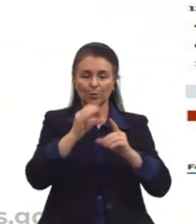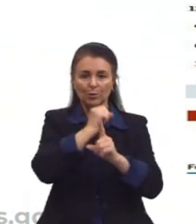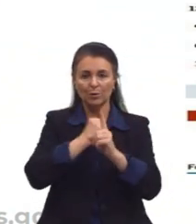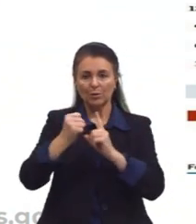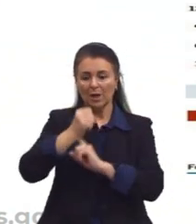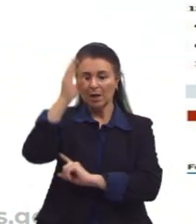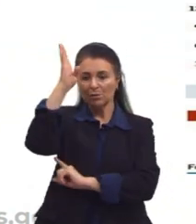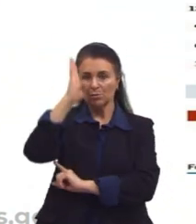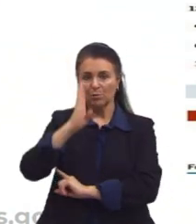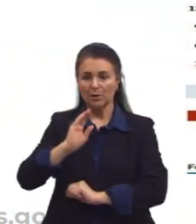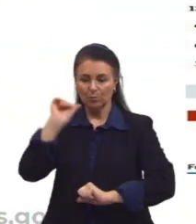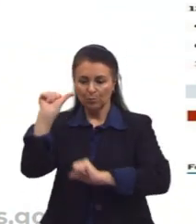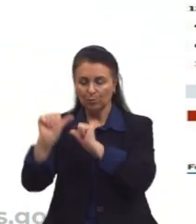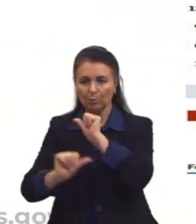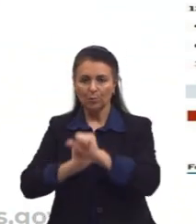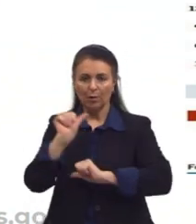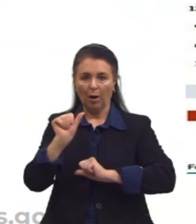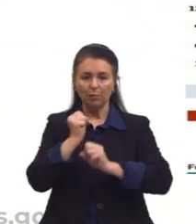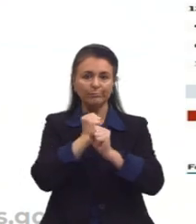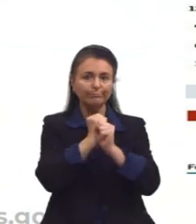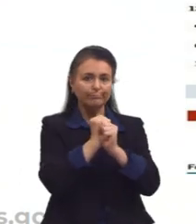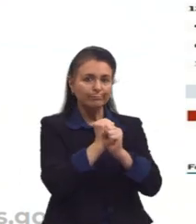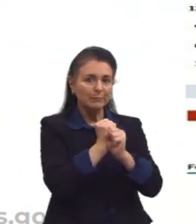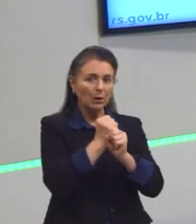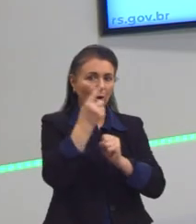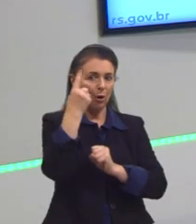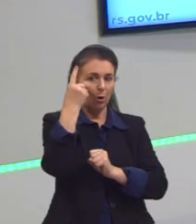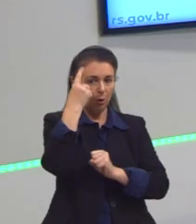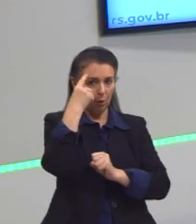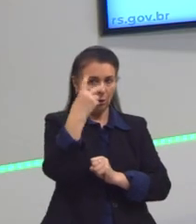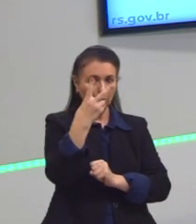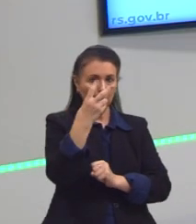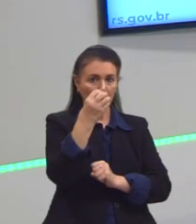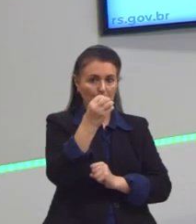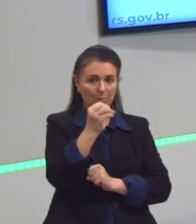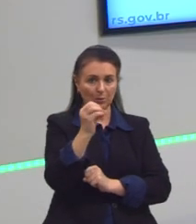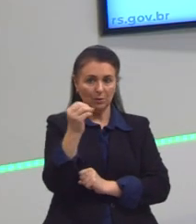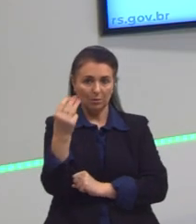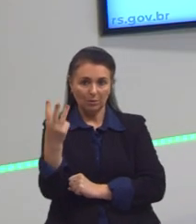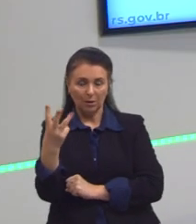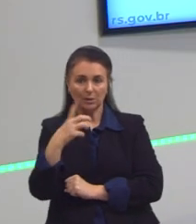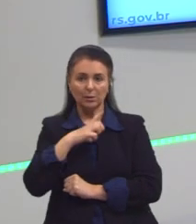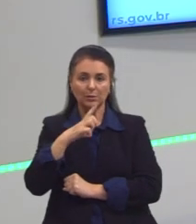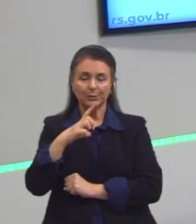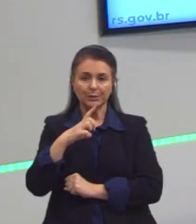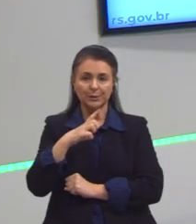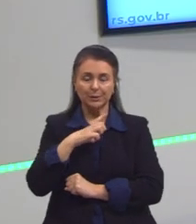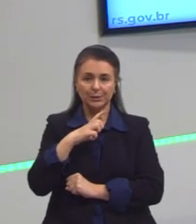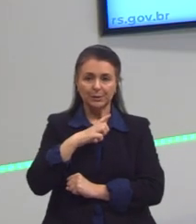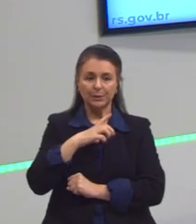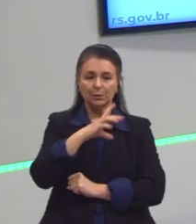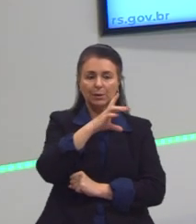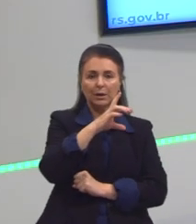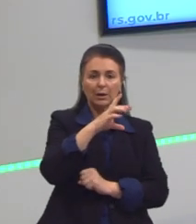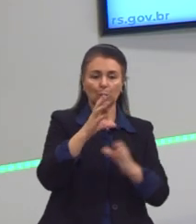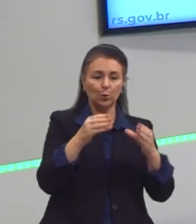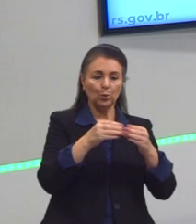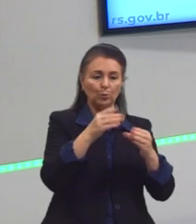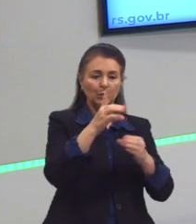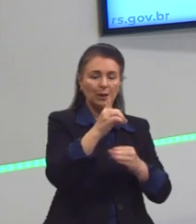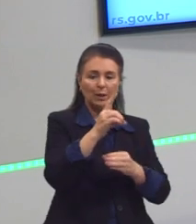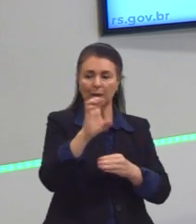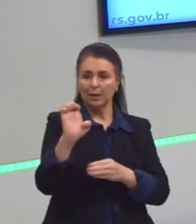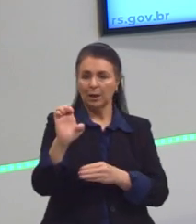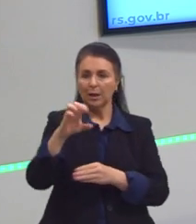se alteraram durante os anos. Veja que em 2003, nós tínhamos na classe D e E 96